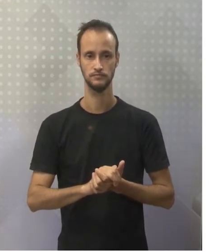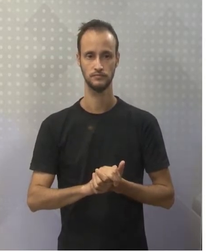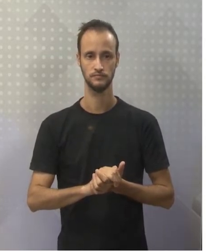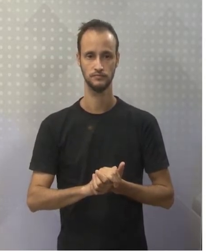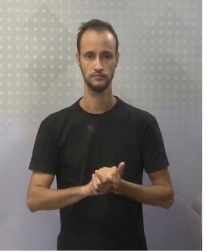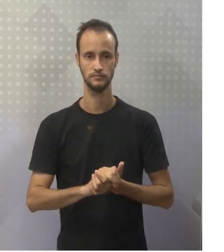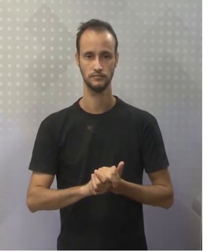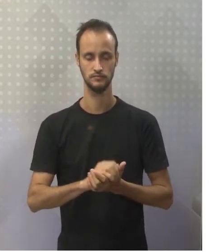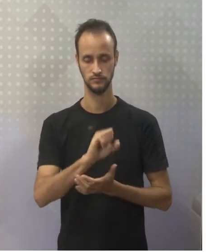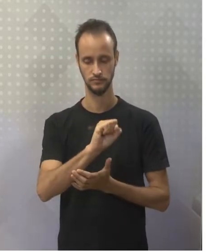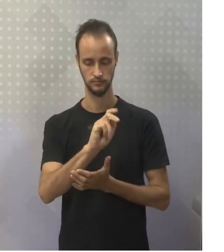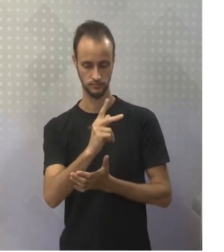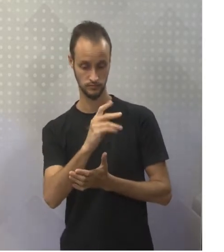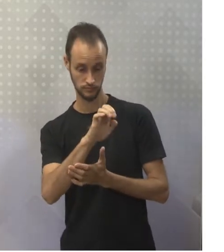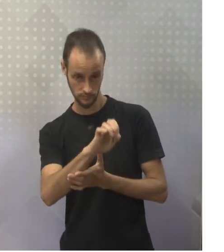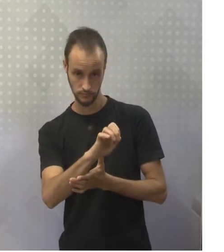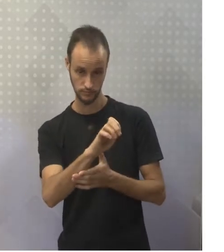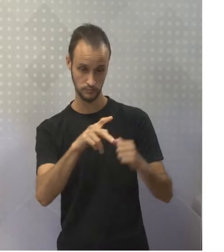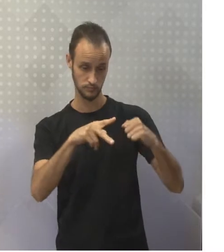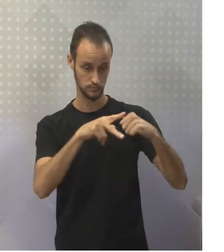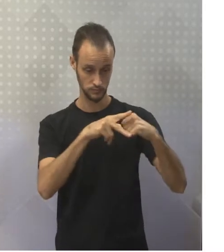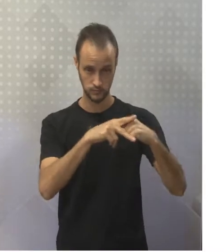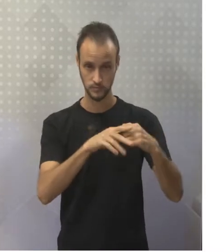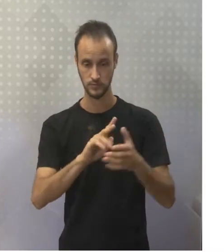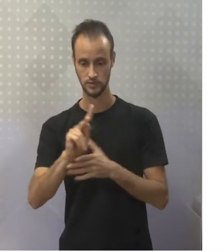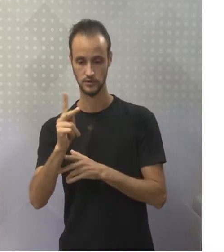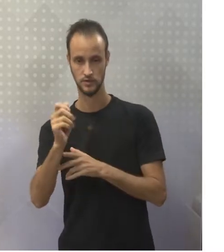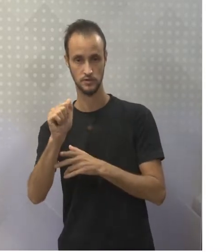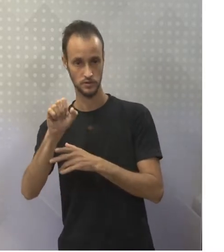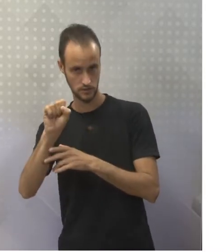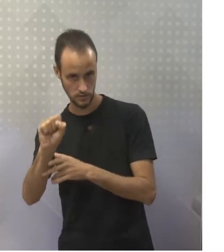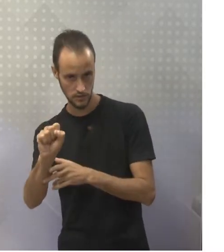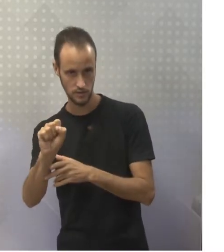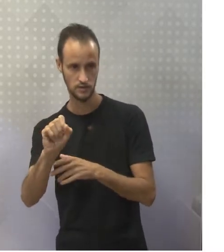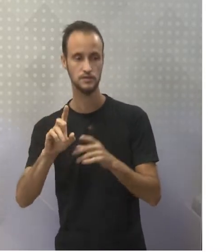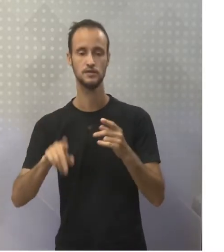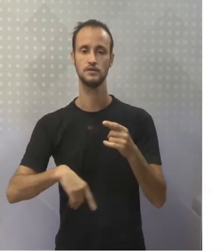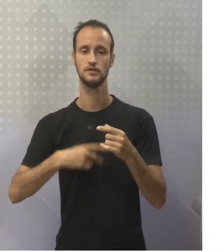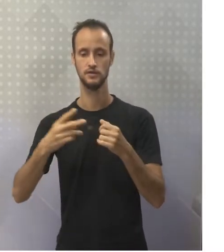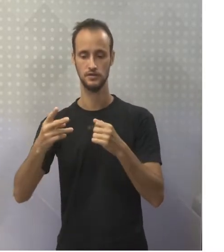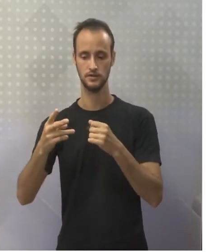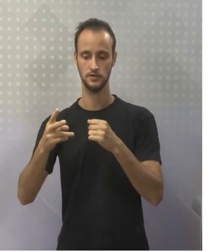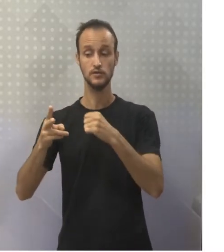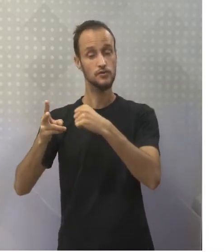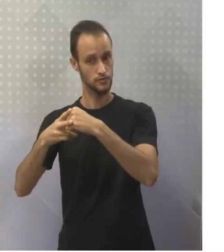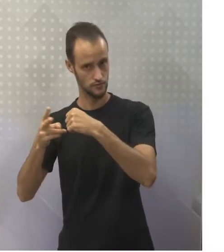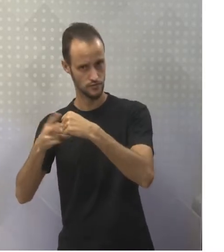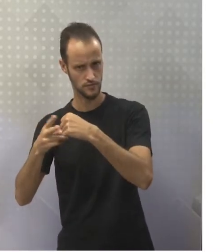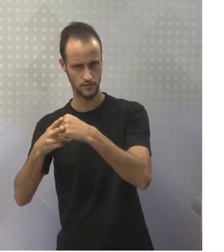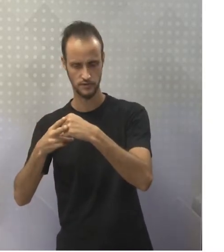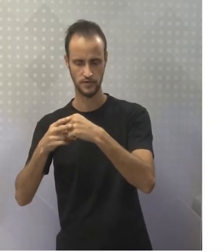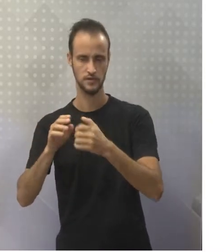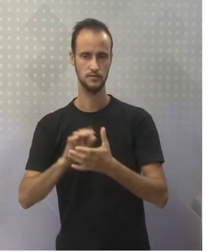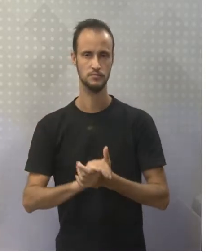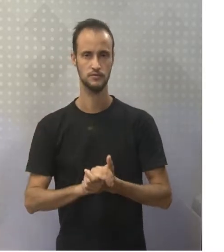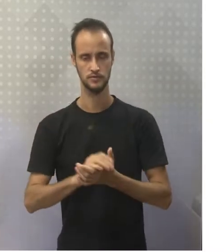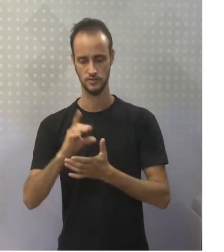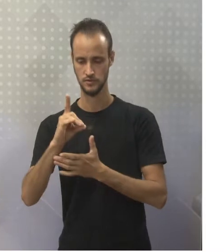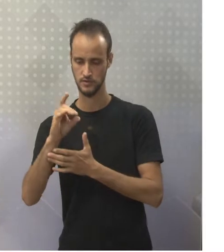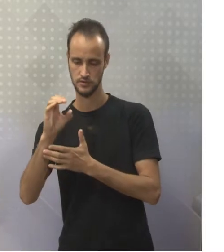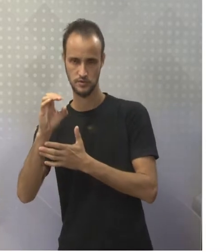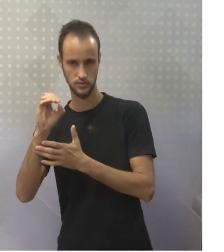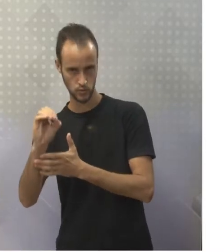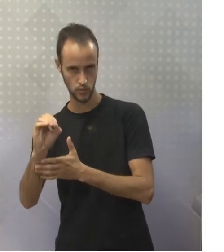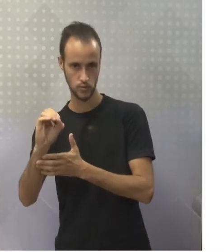Has, auxiliary verb. E done, que é o verbo no participio. O verbo fazer, do, no